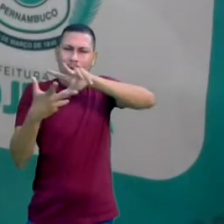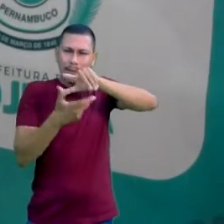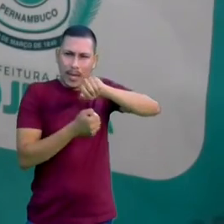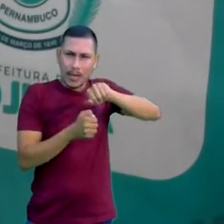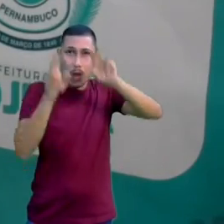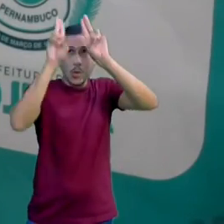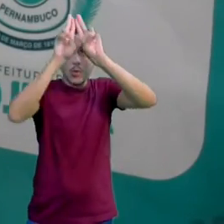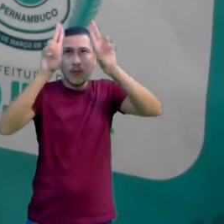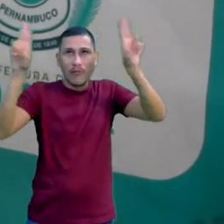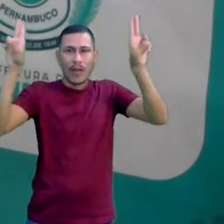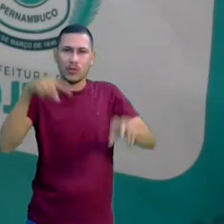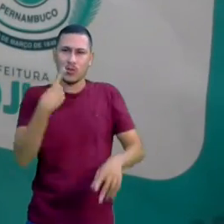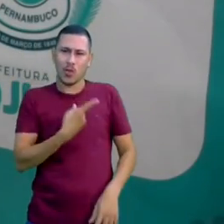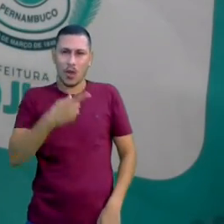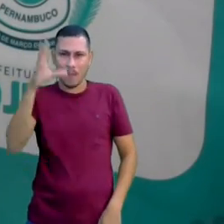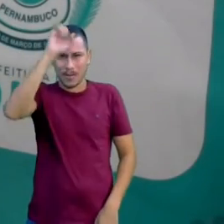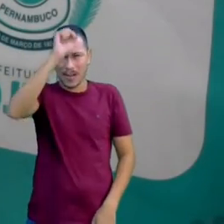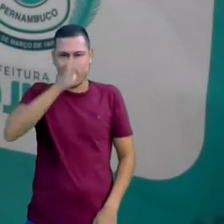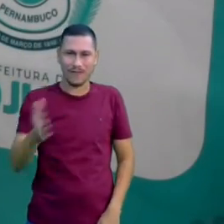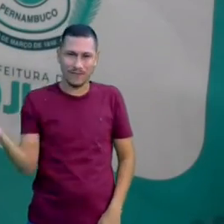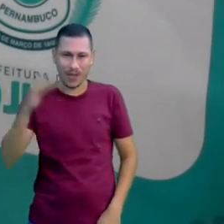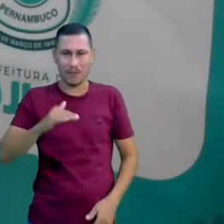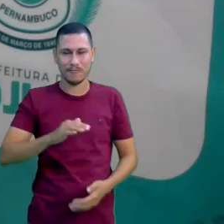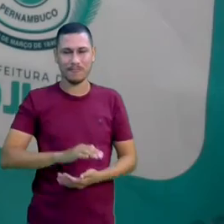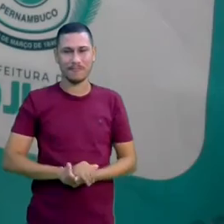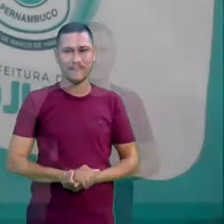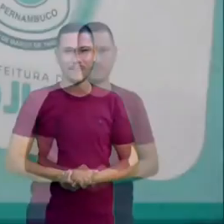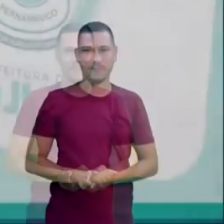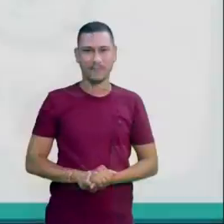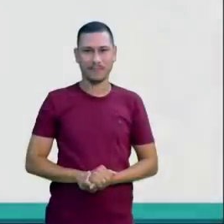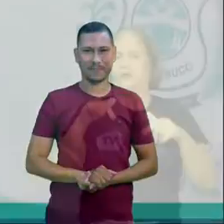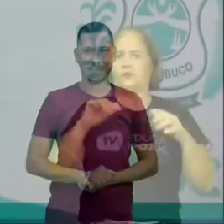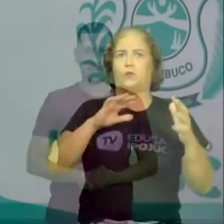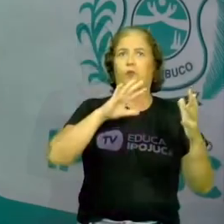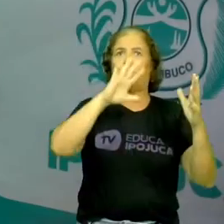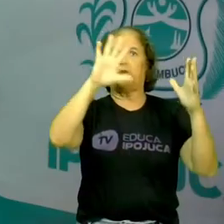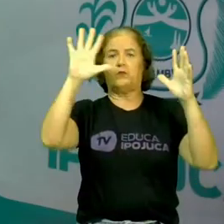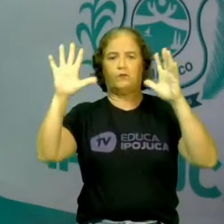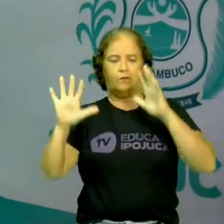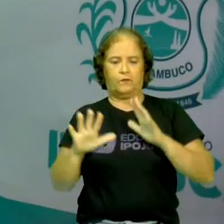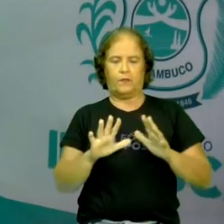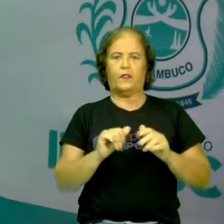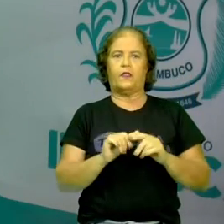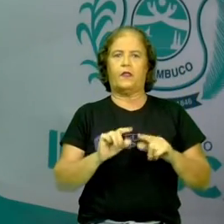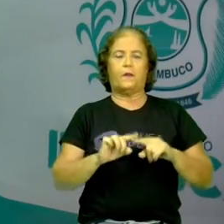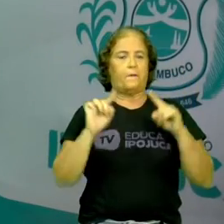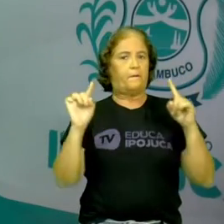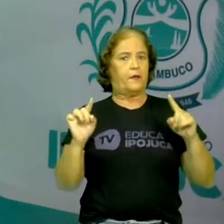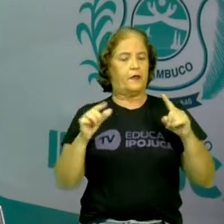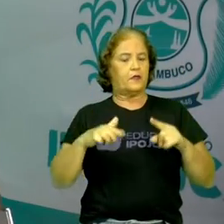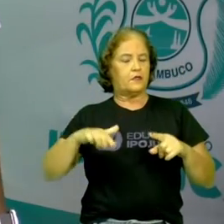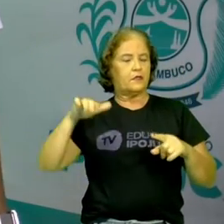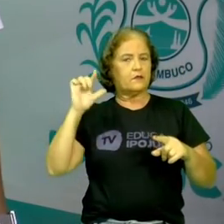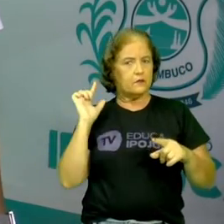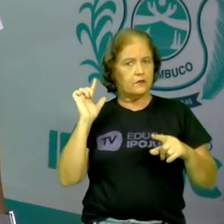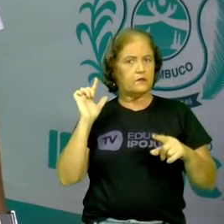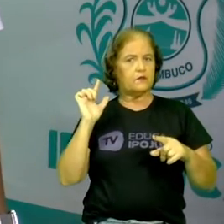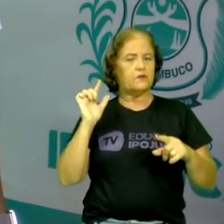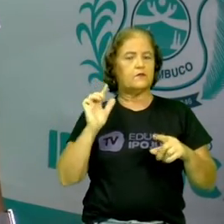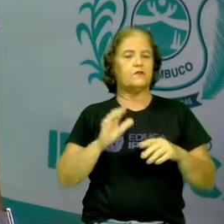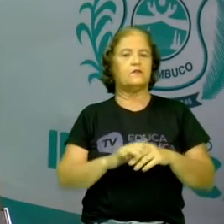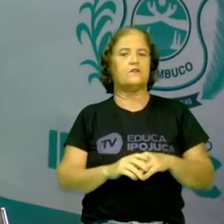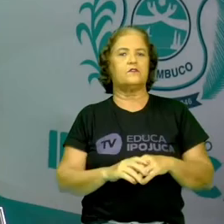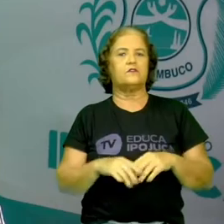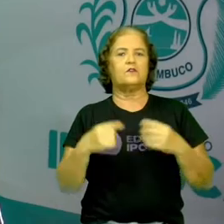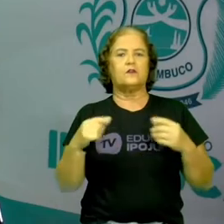lá fora do espaço. Então vamos lá. Mas antes da gente começar a falar, é